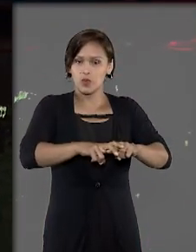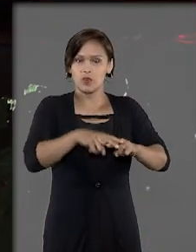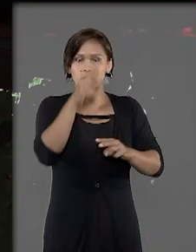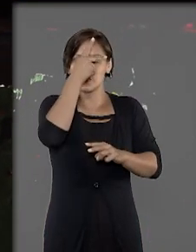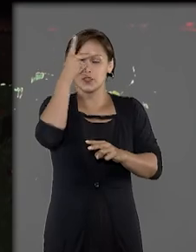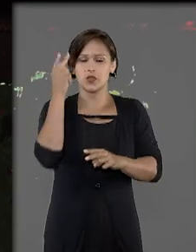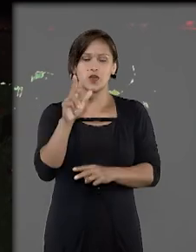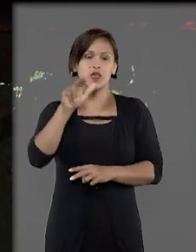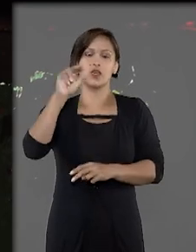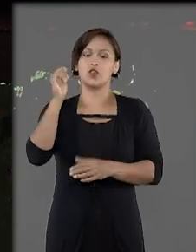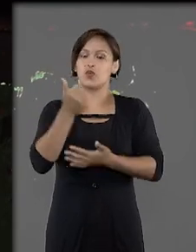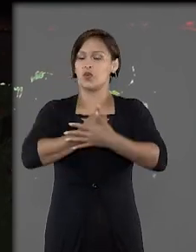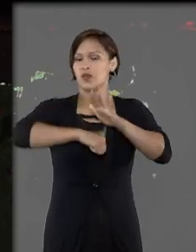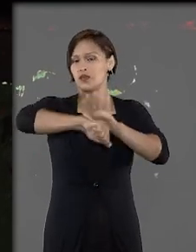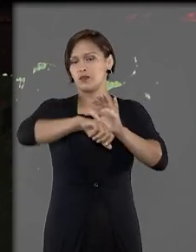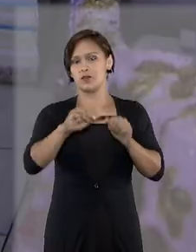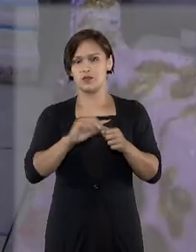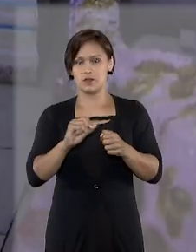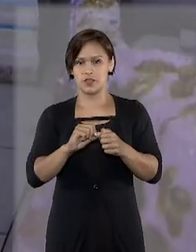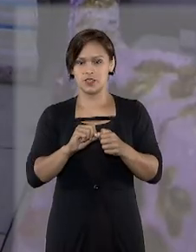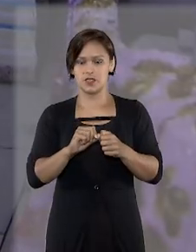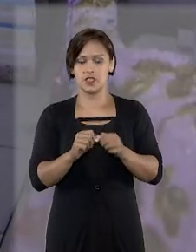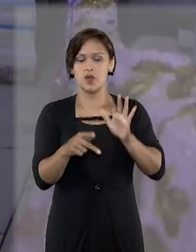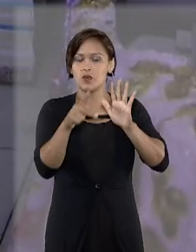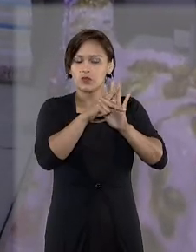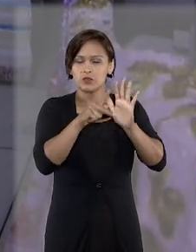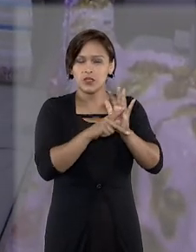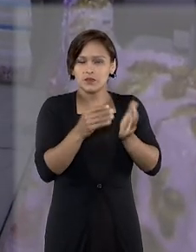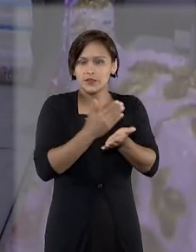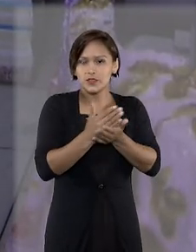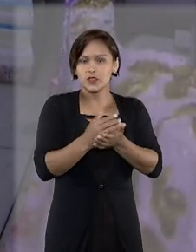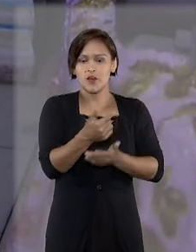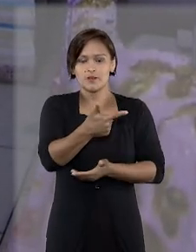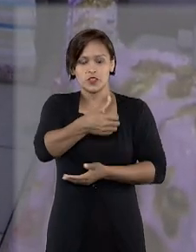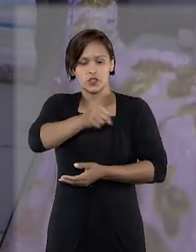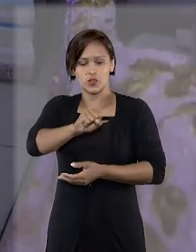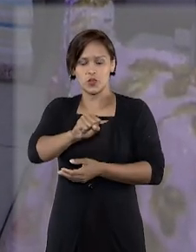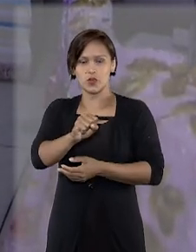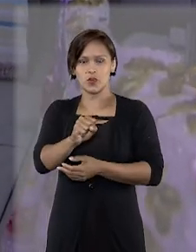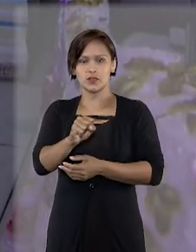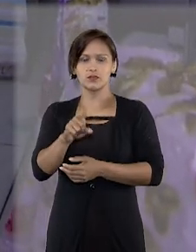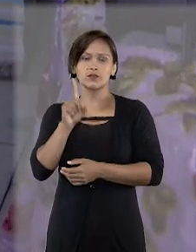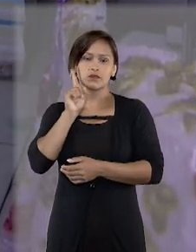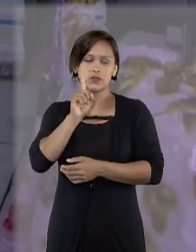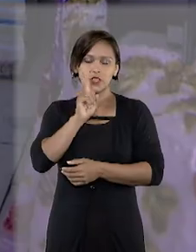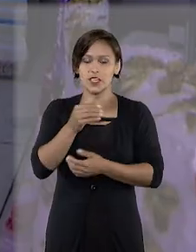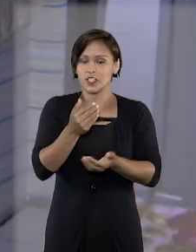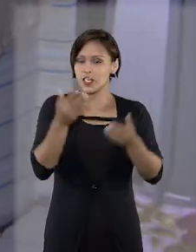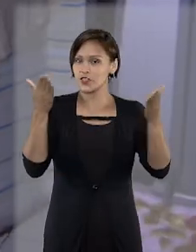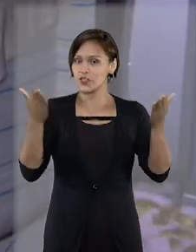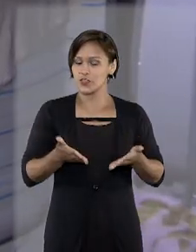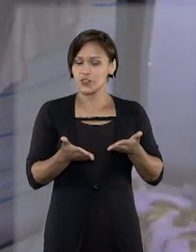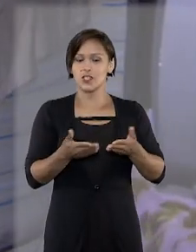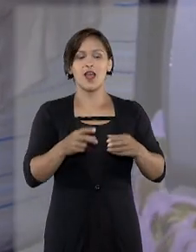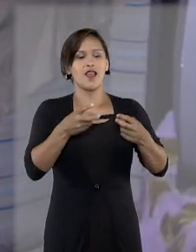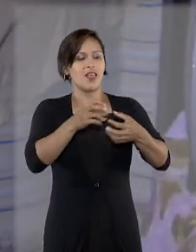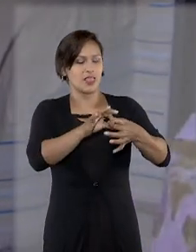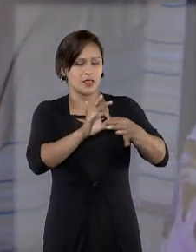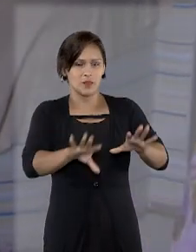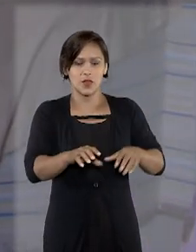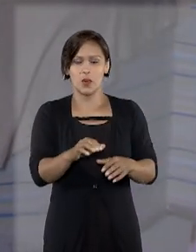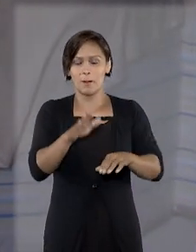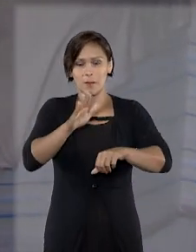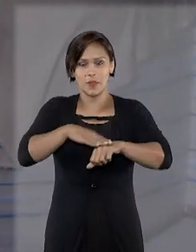por algo que não fizeram. O programa começou há 28 anos nos Estados Unidos e já conseguiu absorver